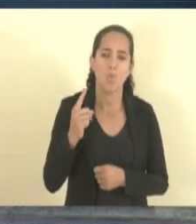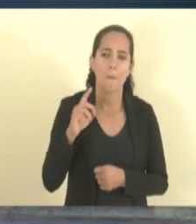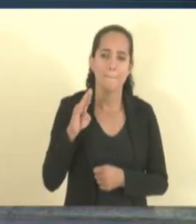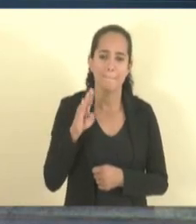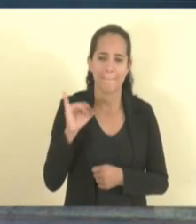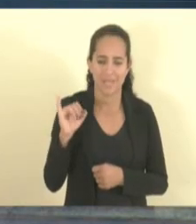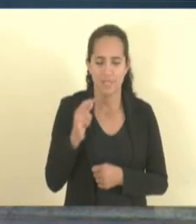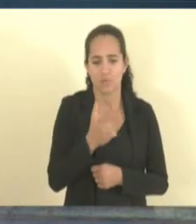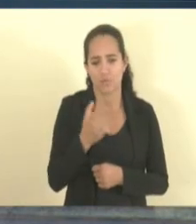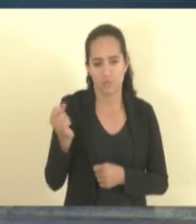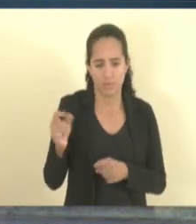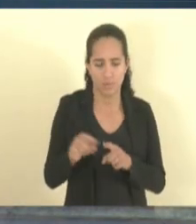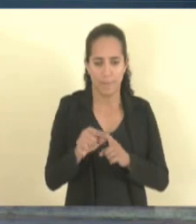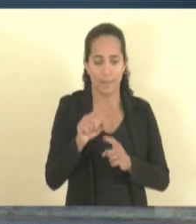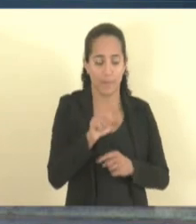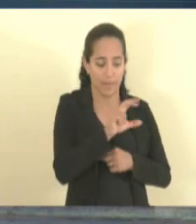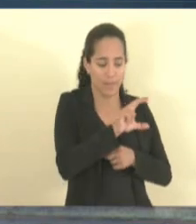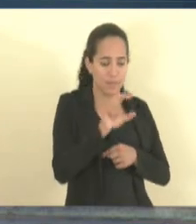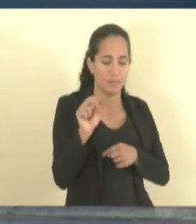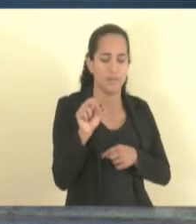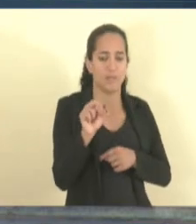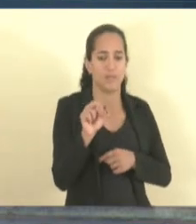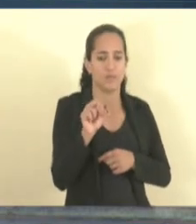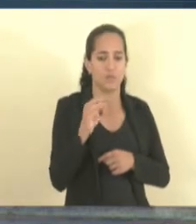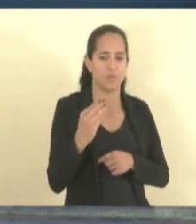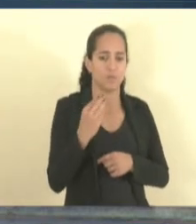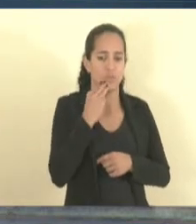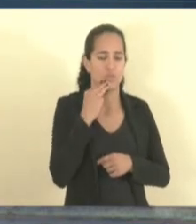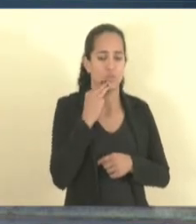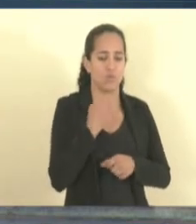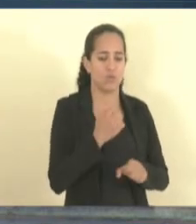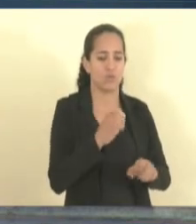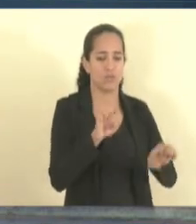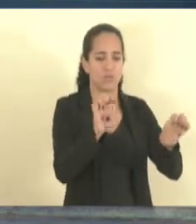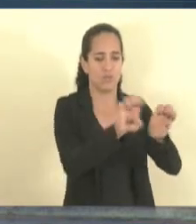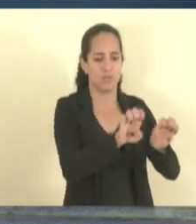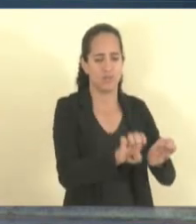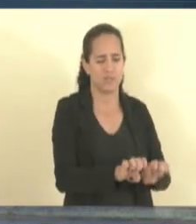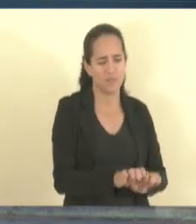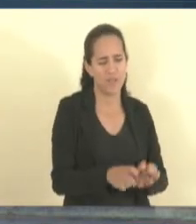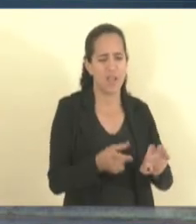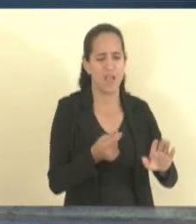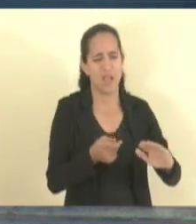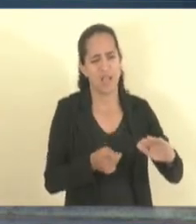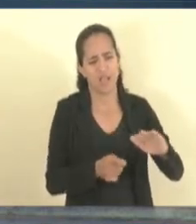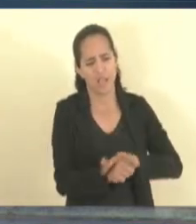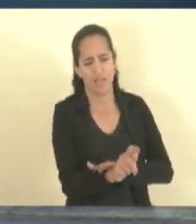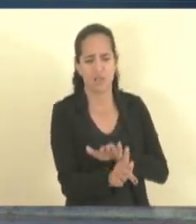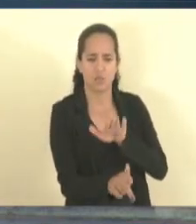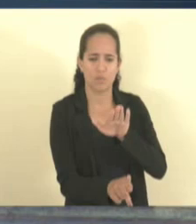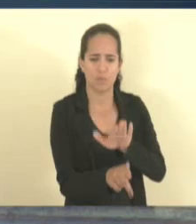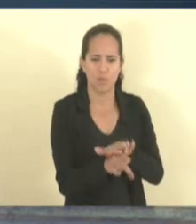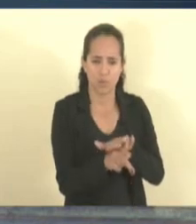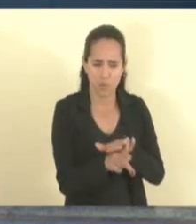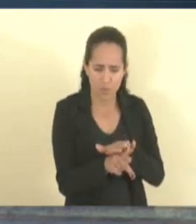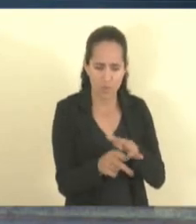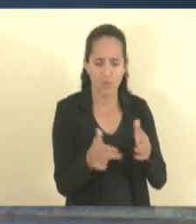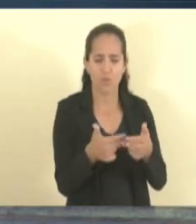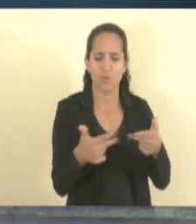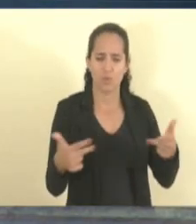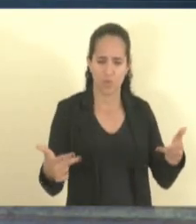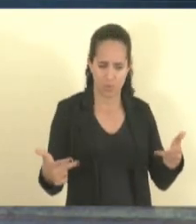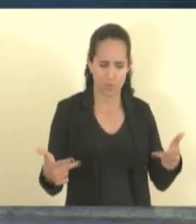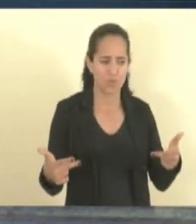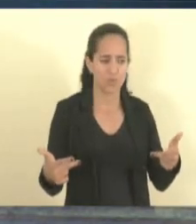500 milhões foi infraestrutura, crédito de porto, infraestrutura para a